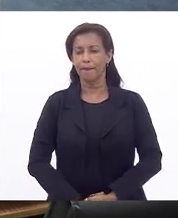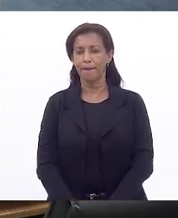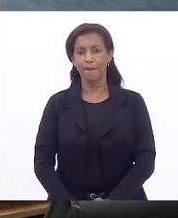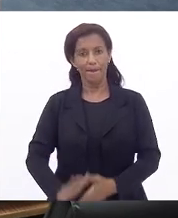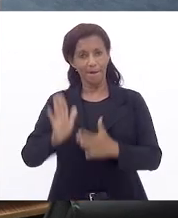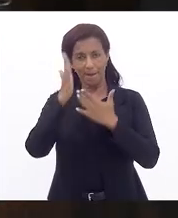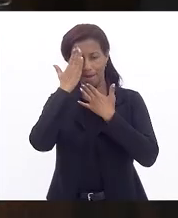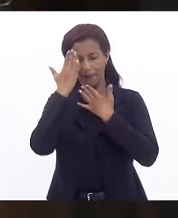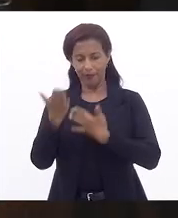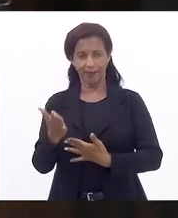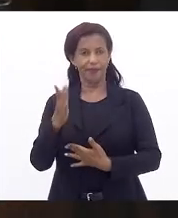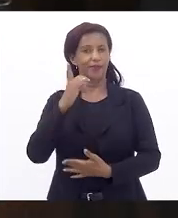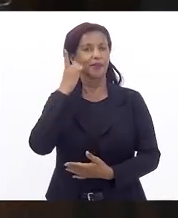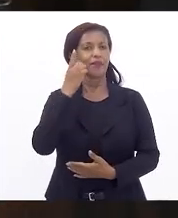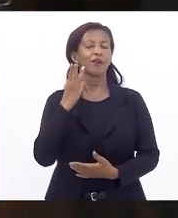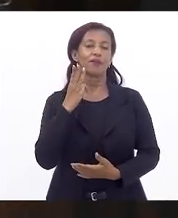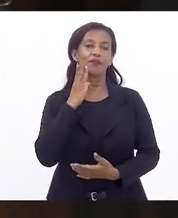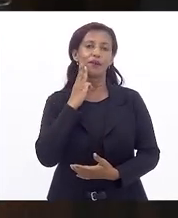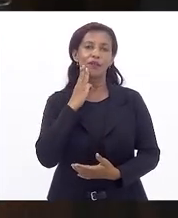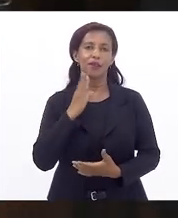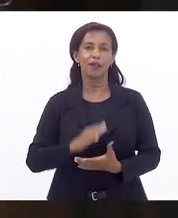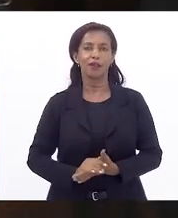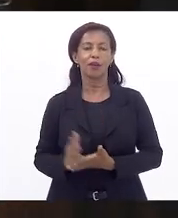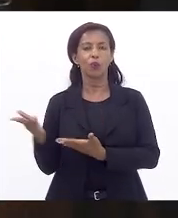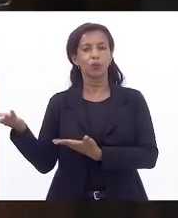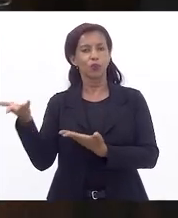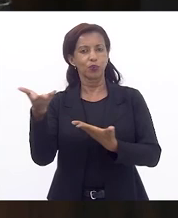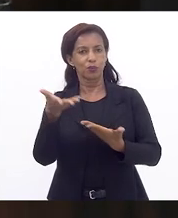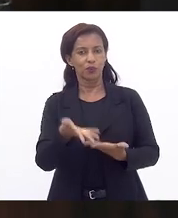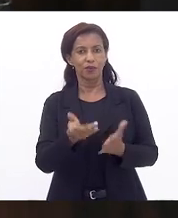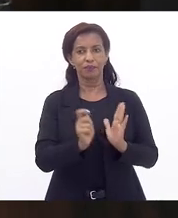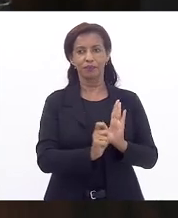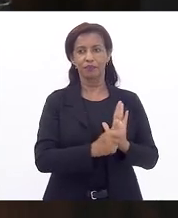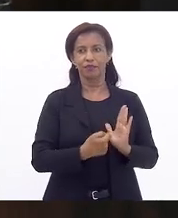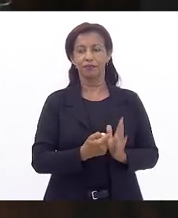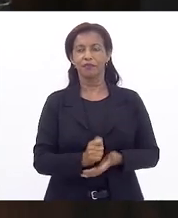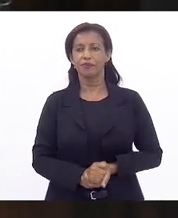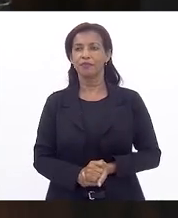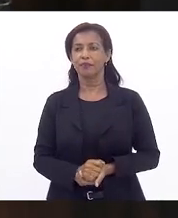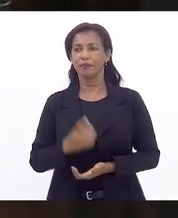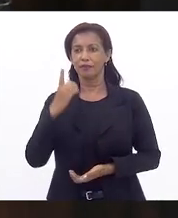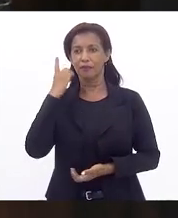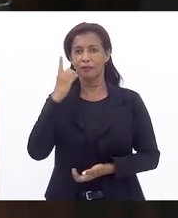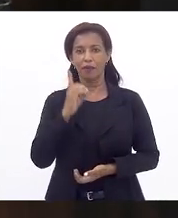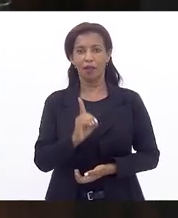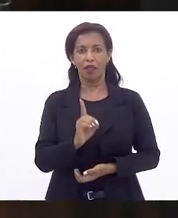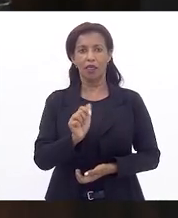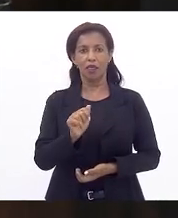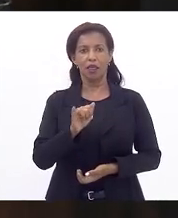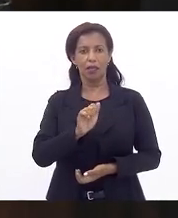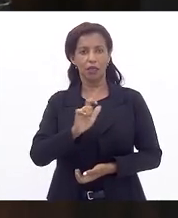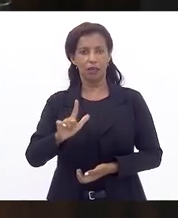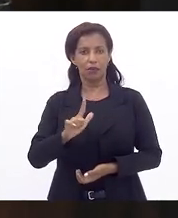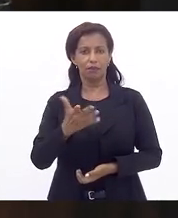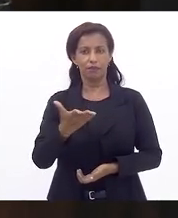Agradecendo ao deputado Valdar Carneiro, o próximo orador inscrito é o nobre deputado Daniel Liberon.